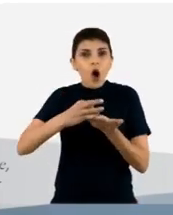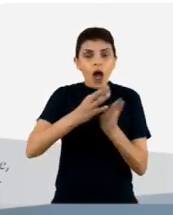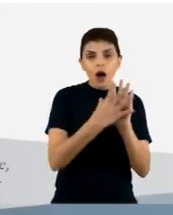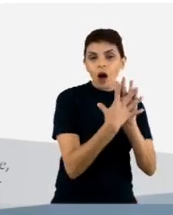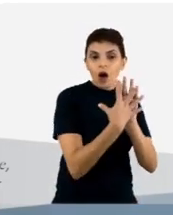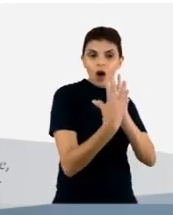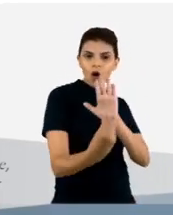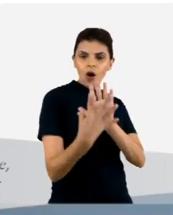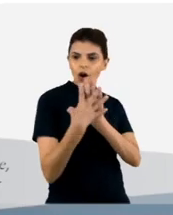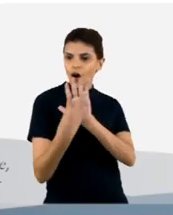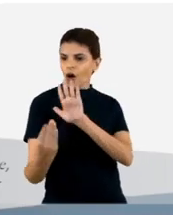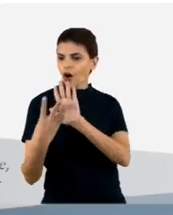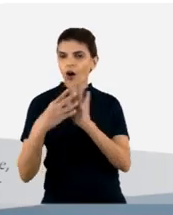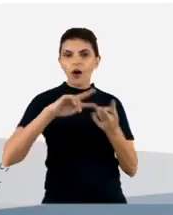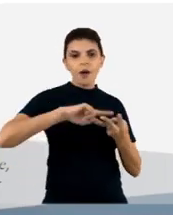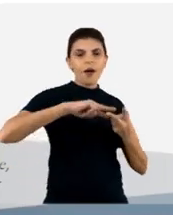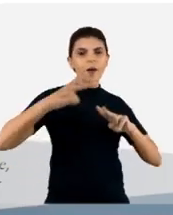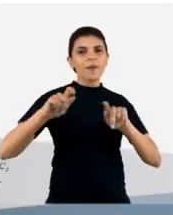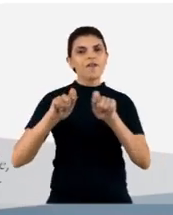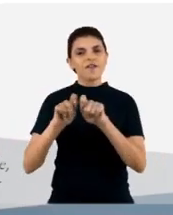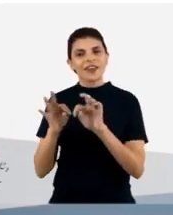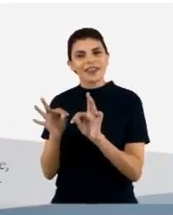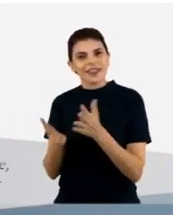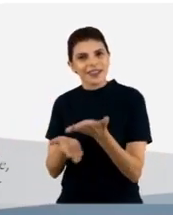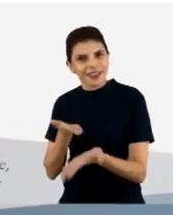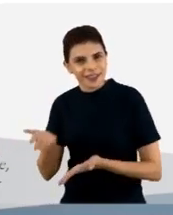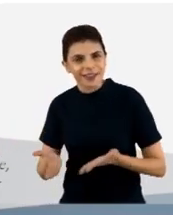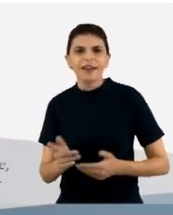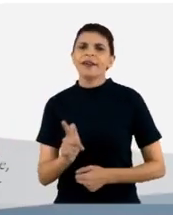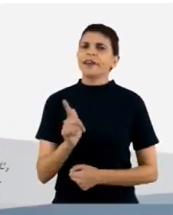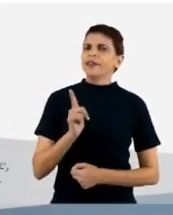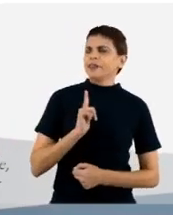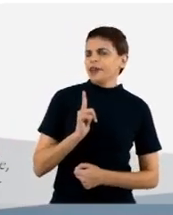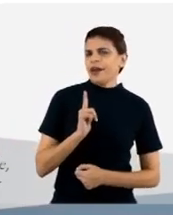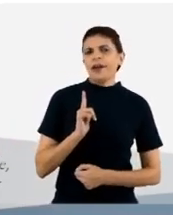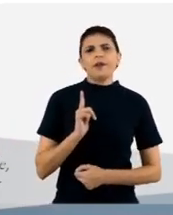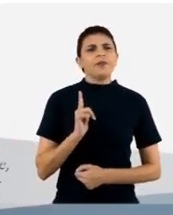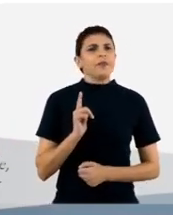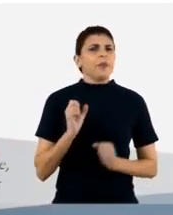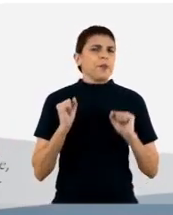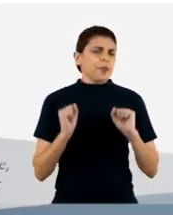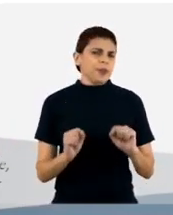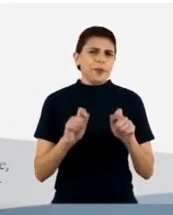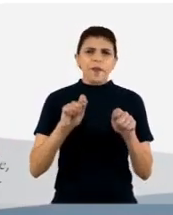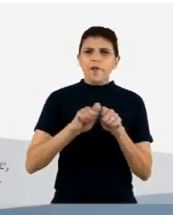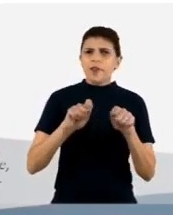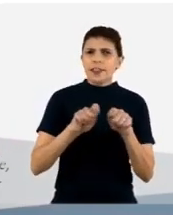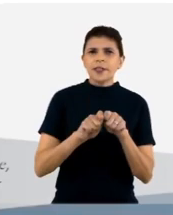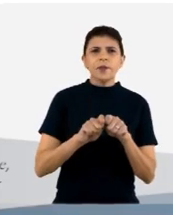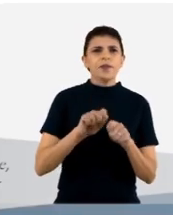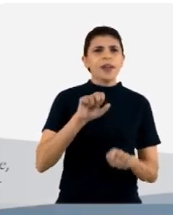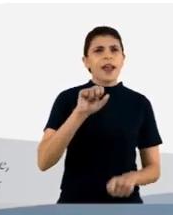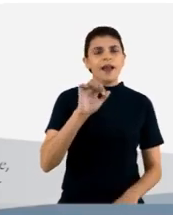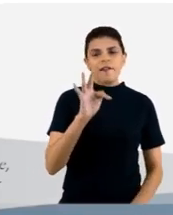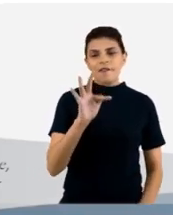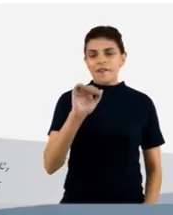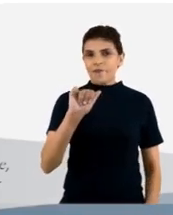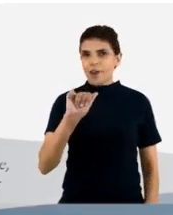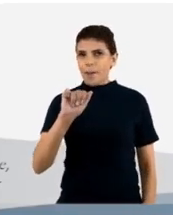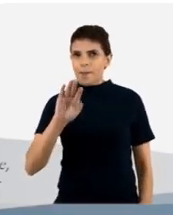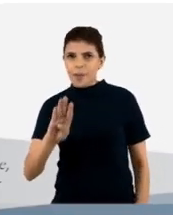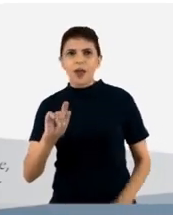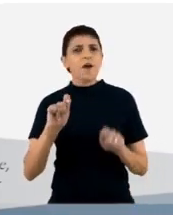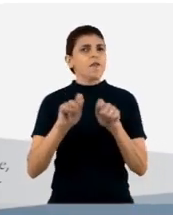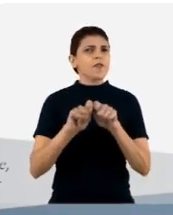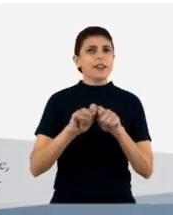ser usadas para terapia então nós temos nós podemos montar um FAB nós